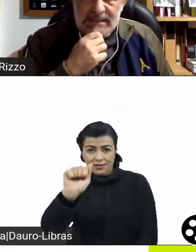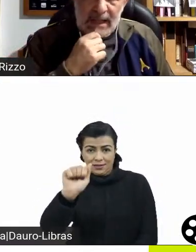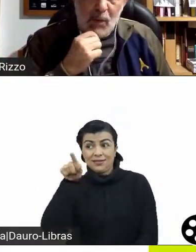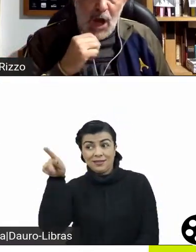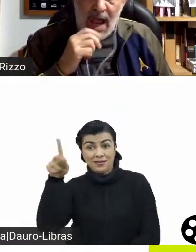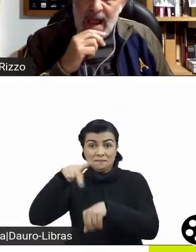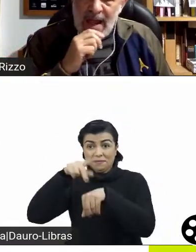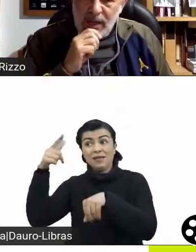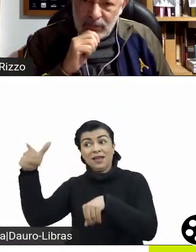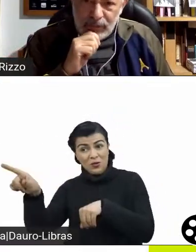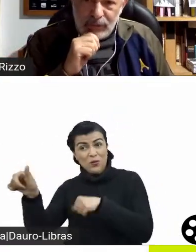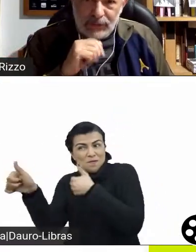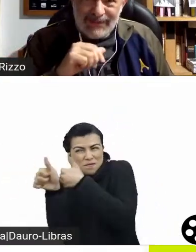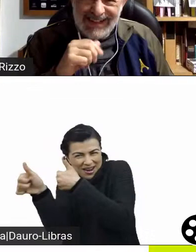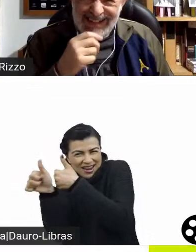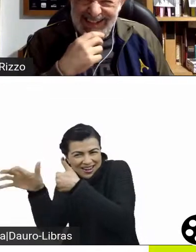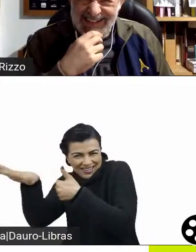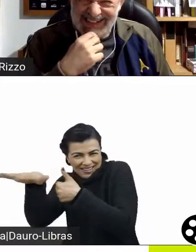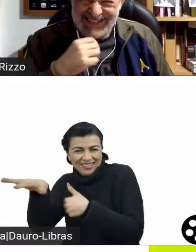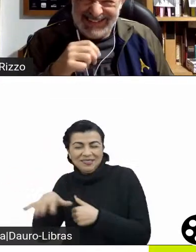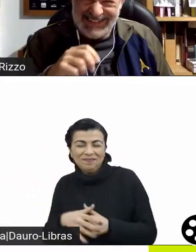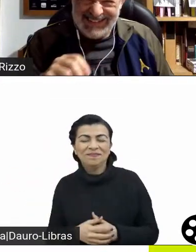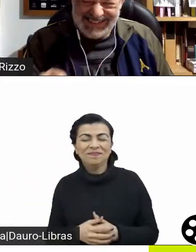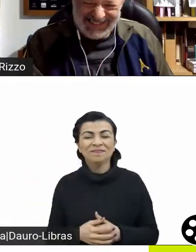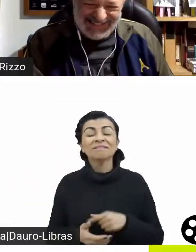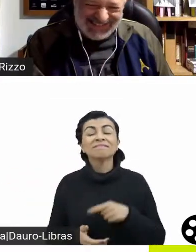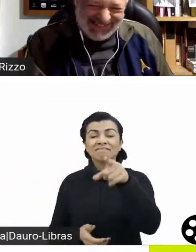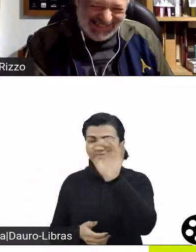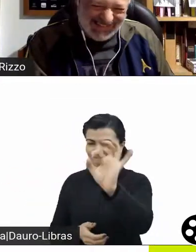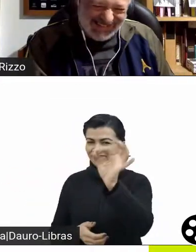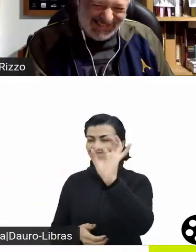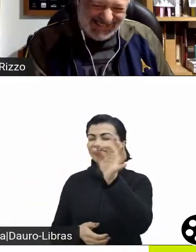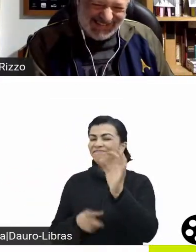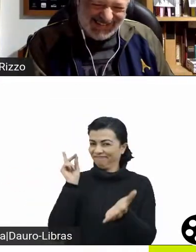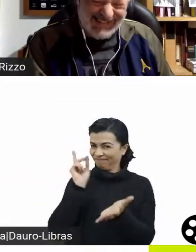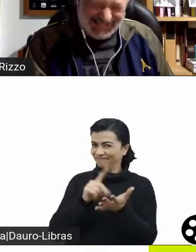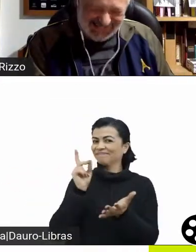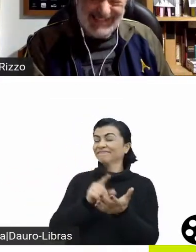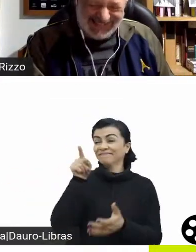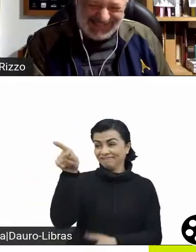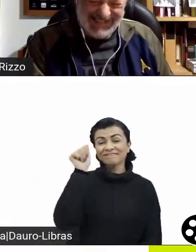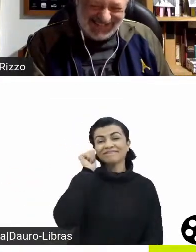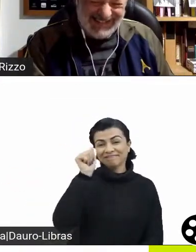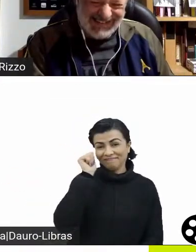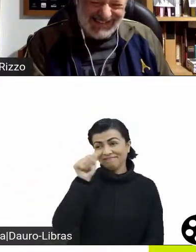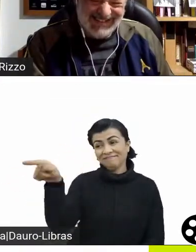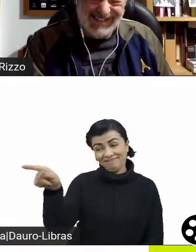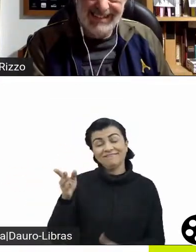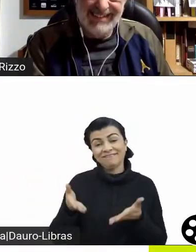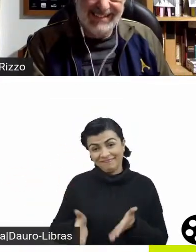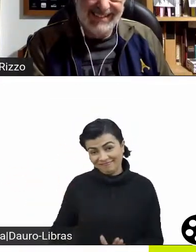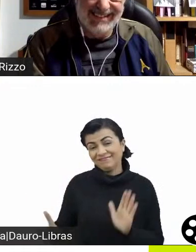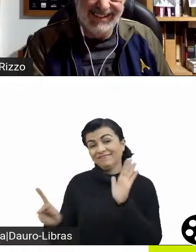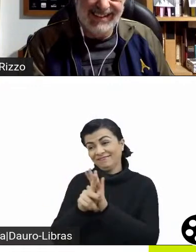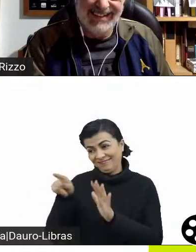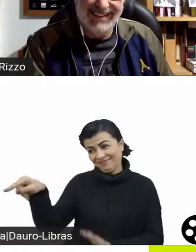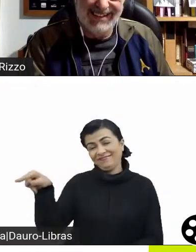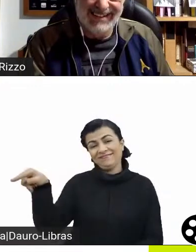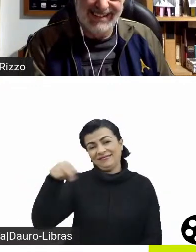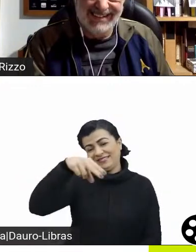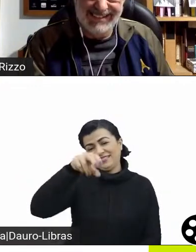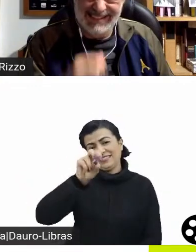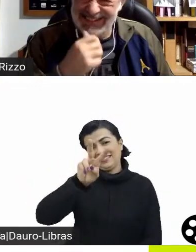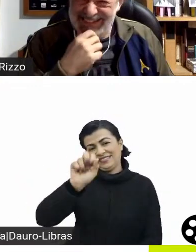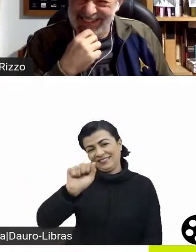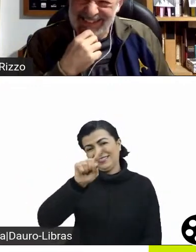o que acontece é que o PJ Hogan e eles foram alunos da mesma escola de cinema, então são amigos.